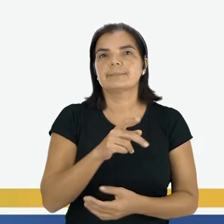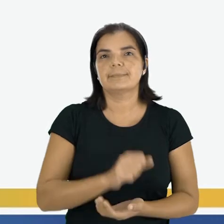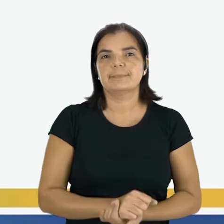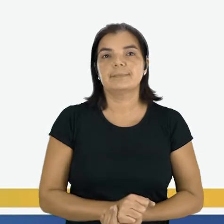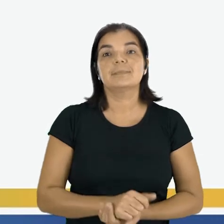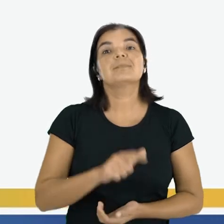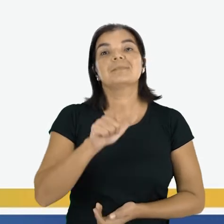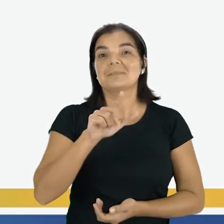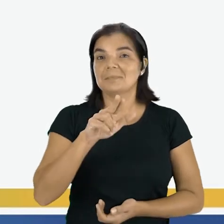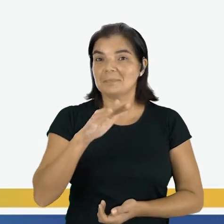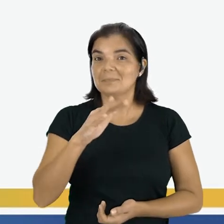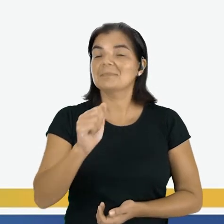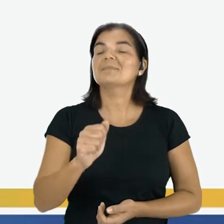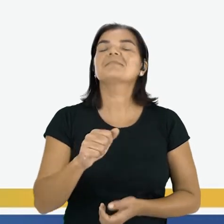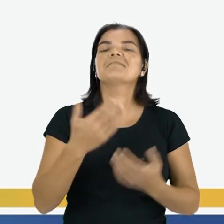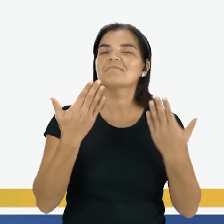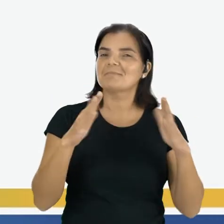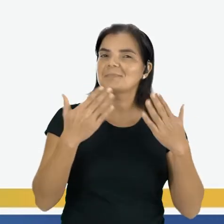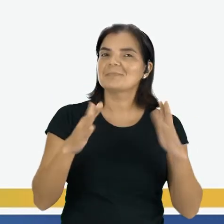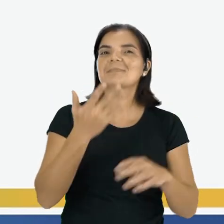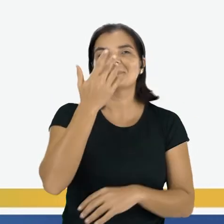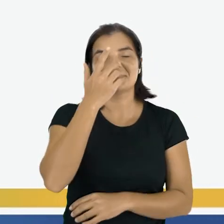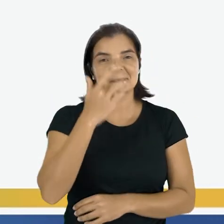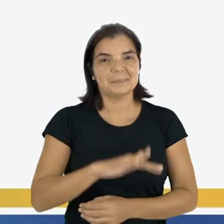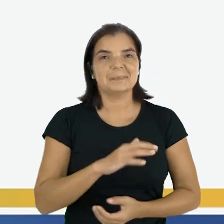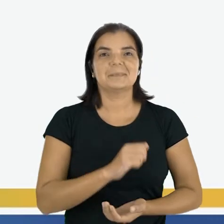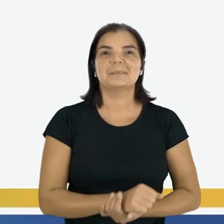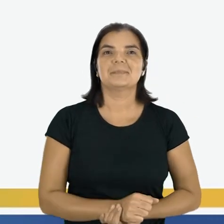A Lúcia. Muito bem, crianças.